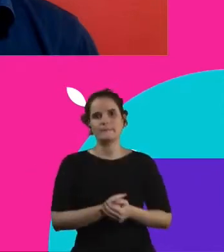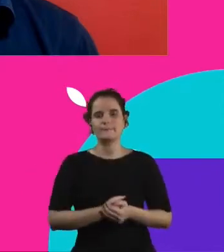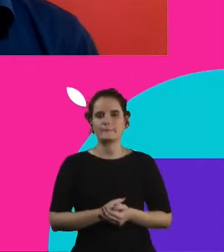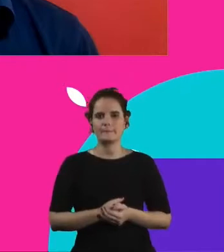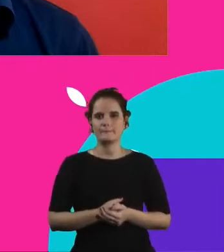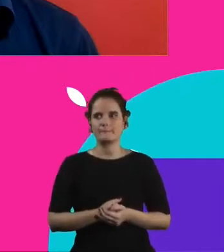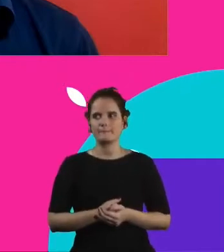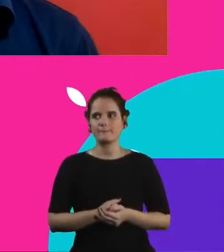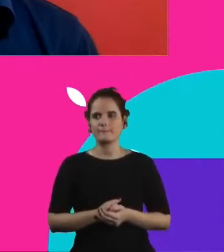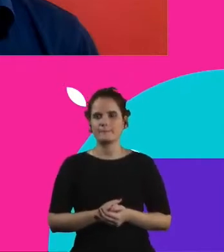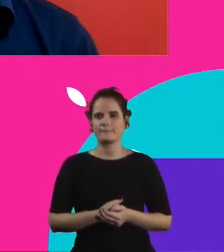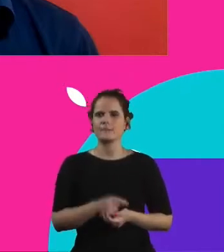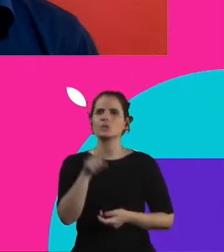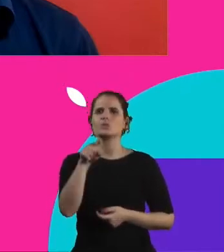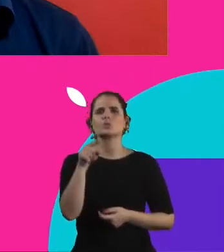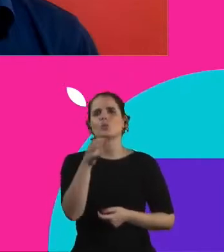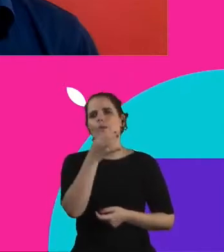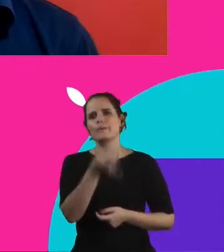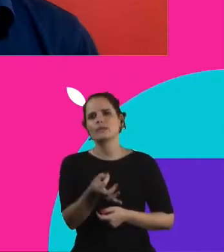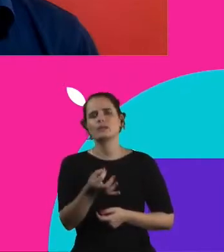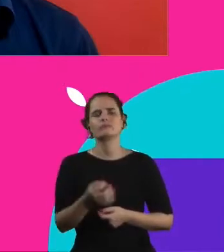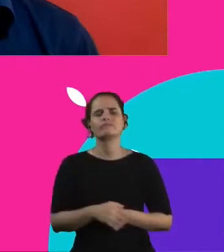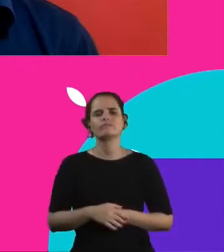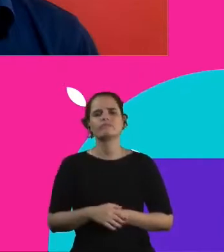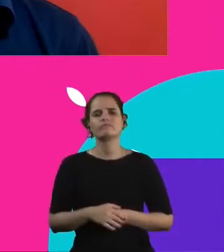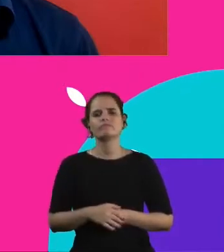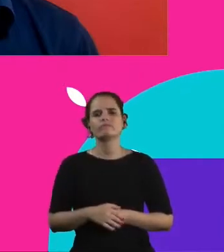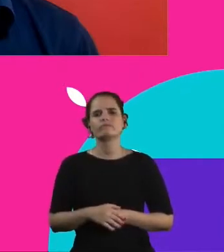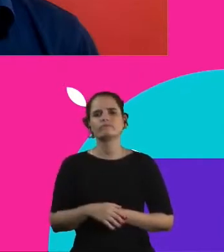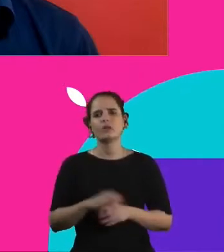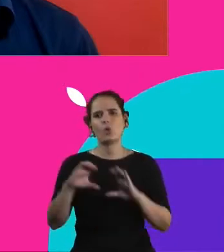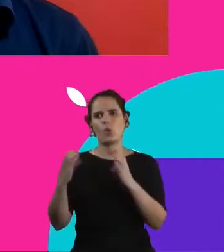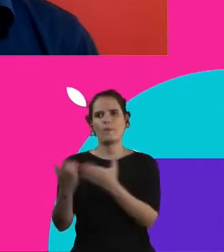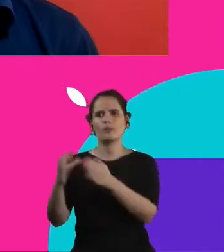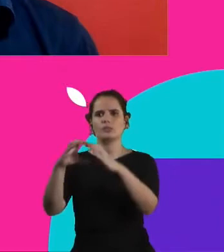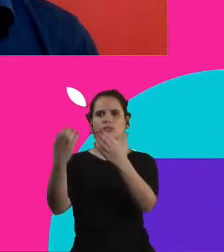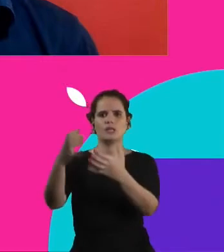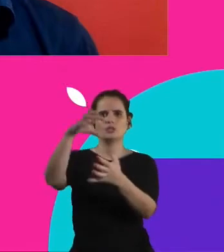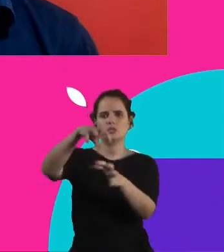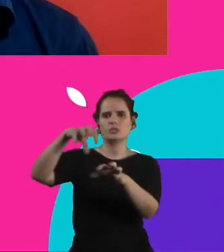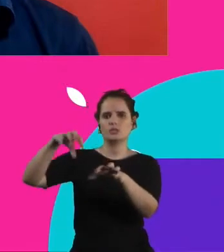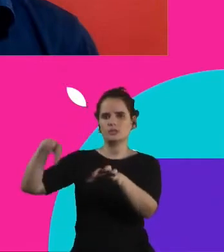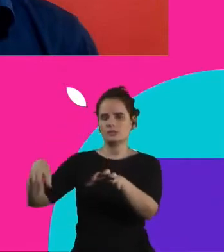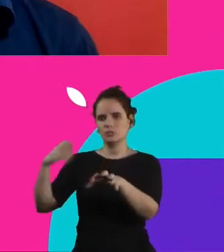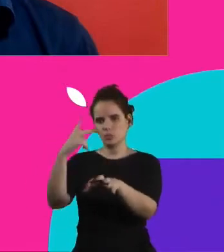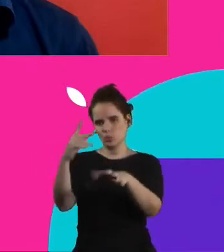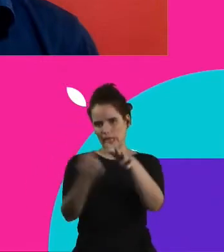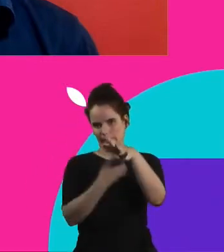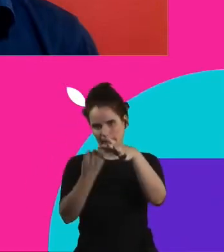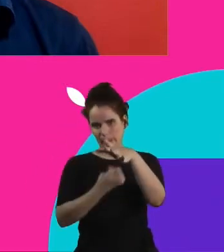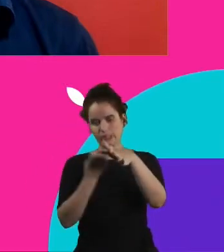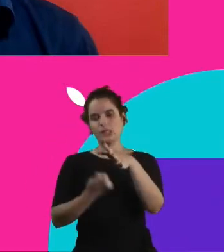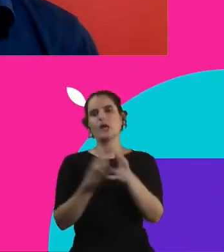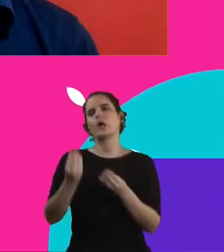Eu não sei como é que você vê aí, Davi, dentro da atuação das comunidades aí, né? Também com a gastromotiva. Como é que